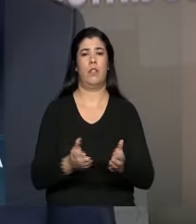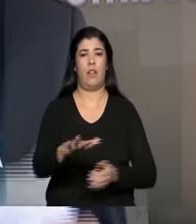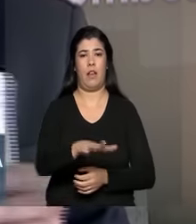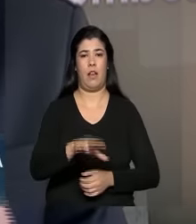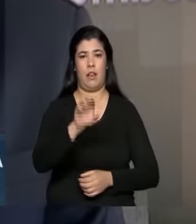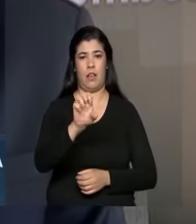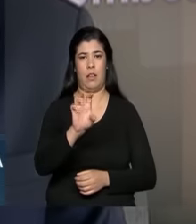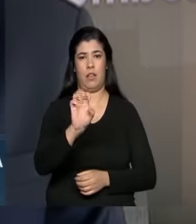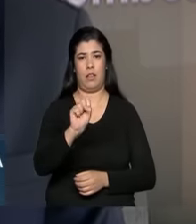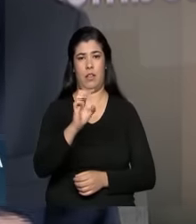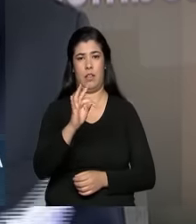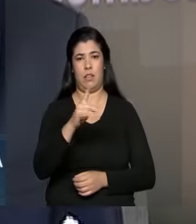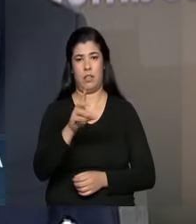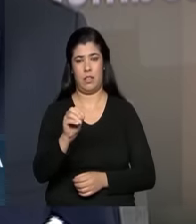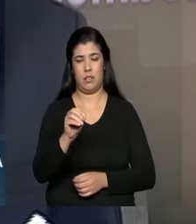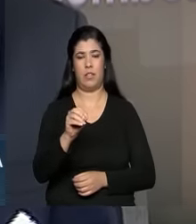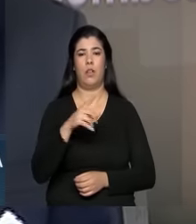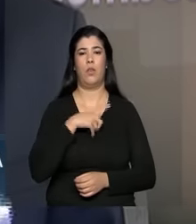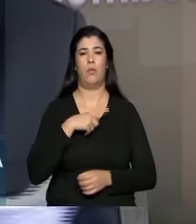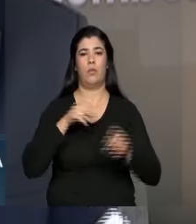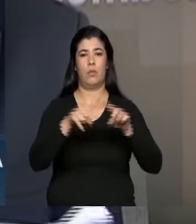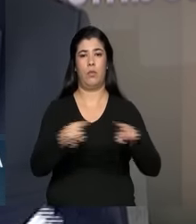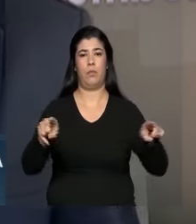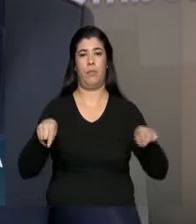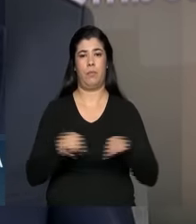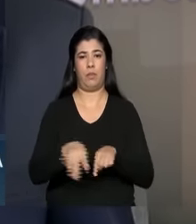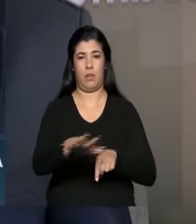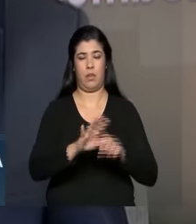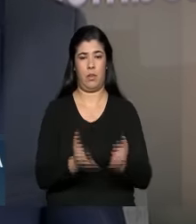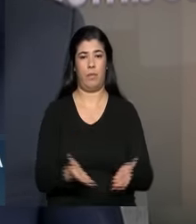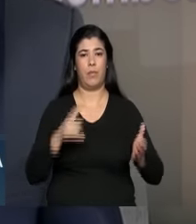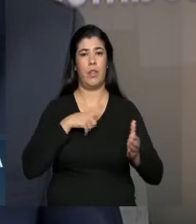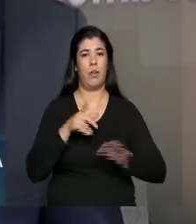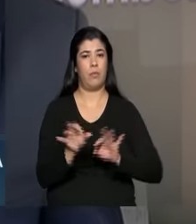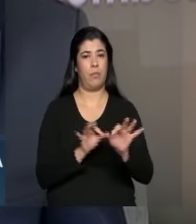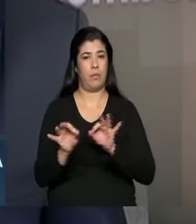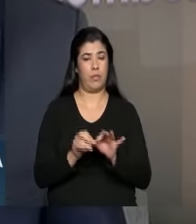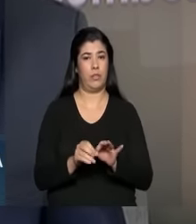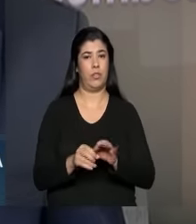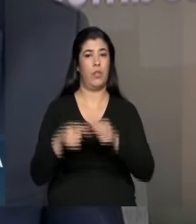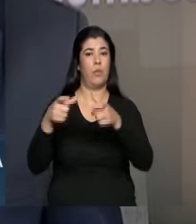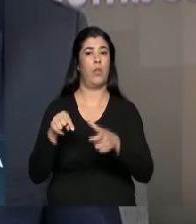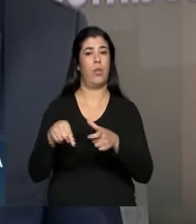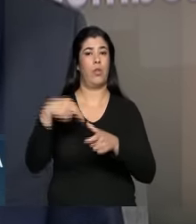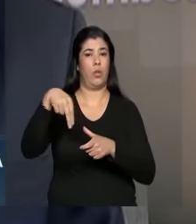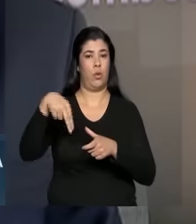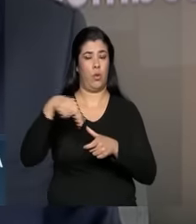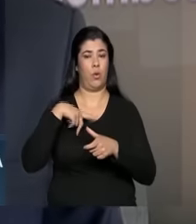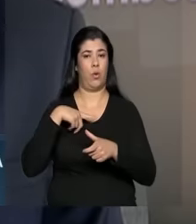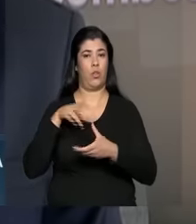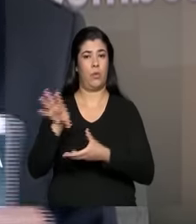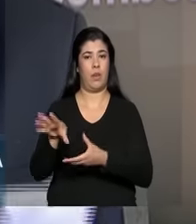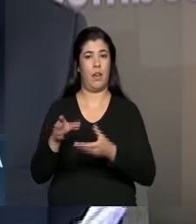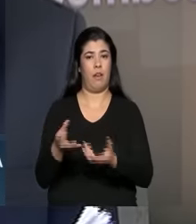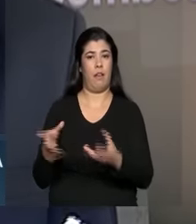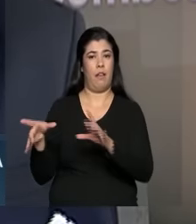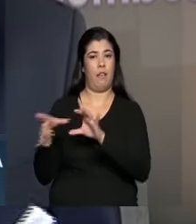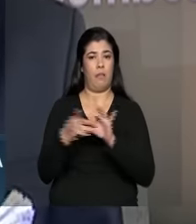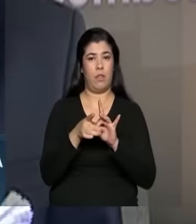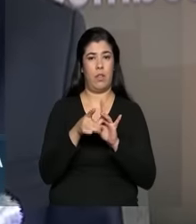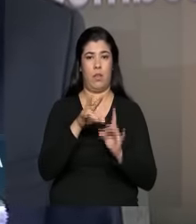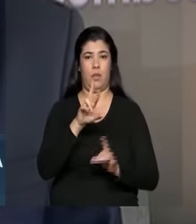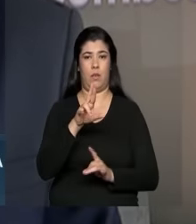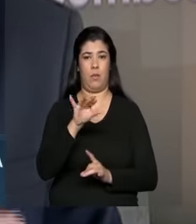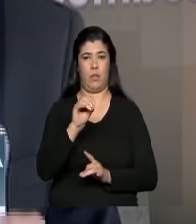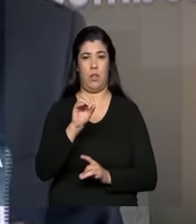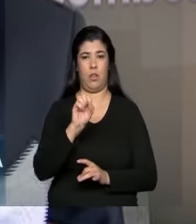bombeamento, as três que estão projetadas para o eixo norte do projeto de integração do rio São Francisco vão elevar a água